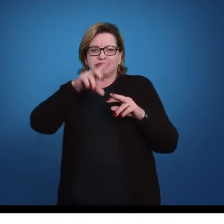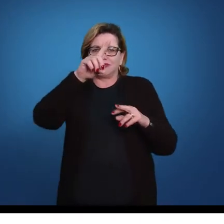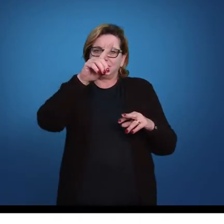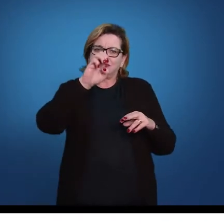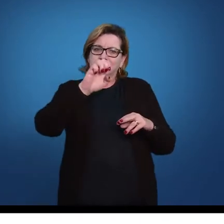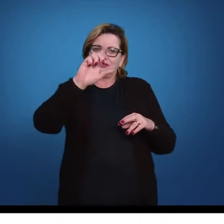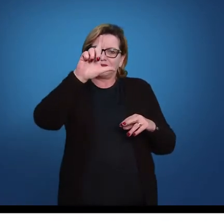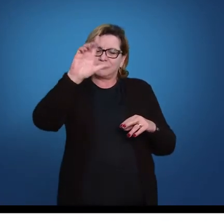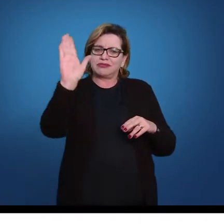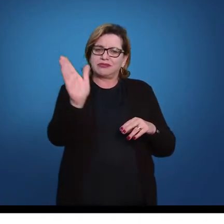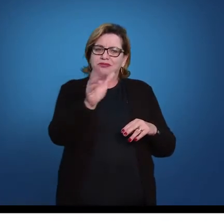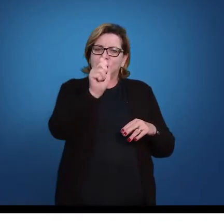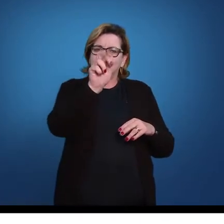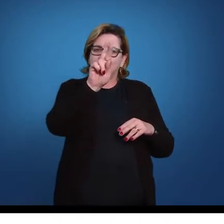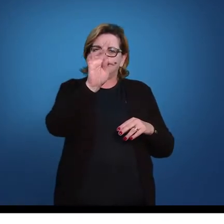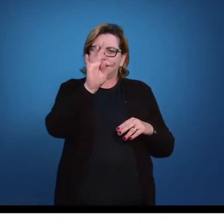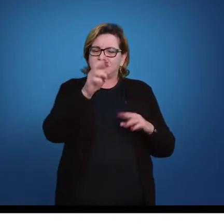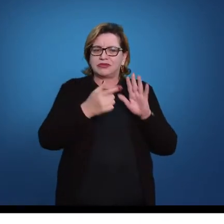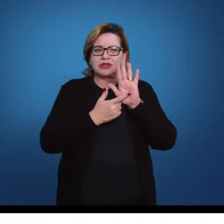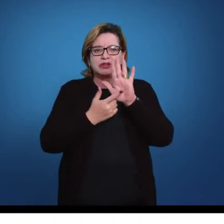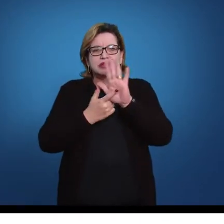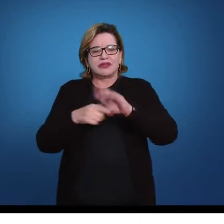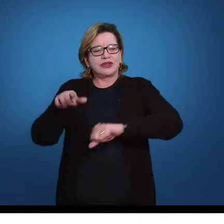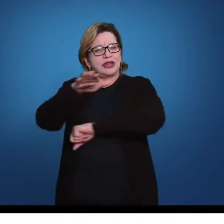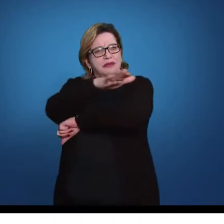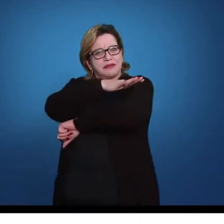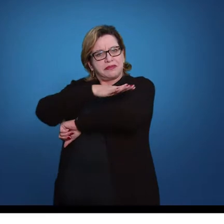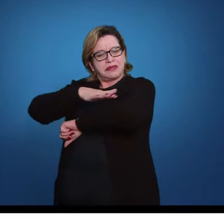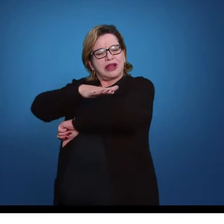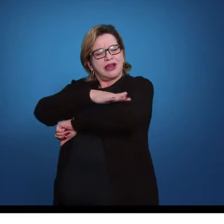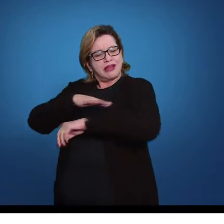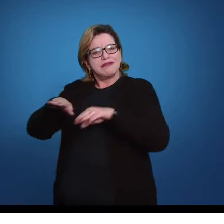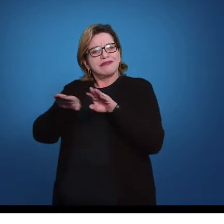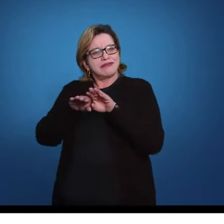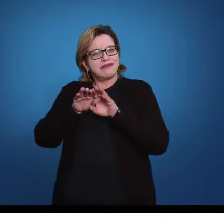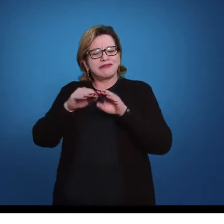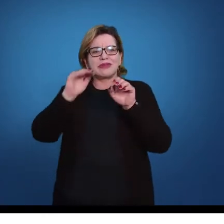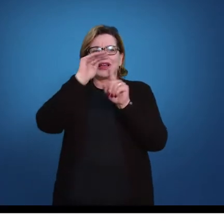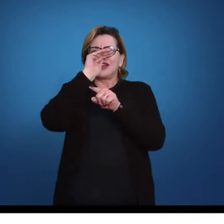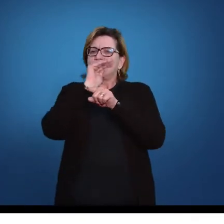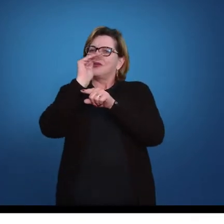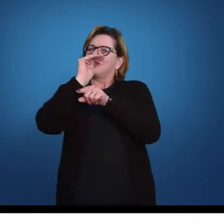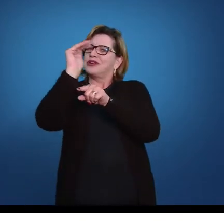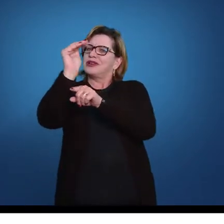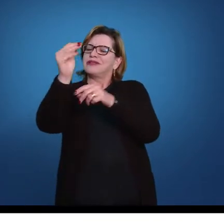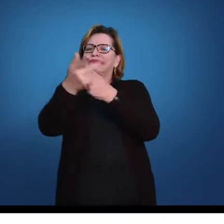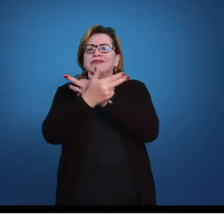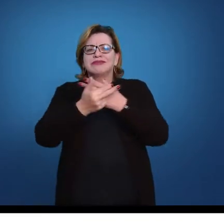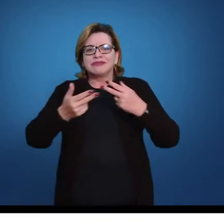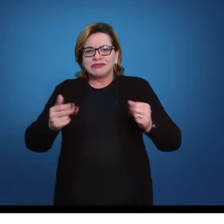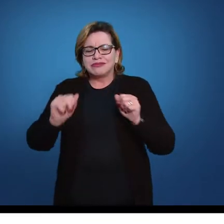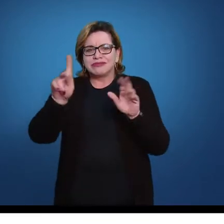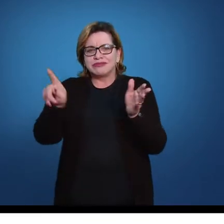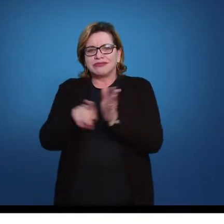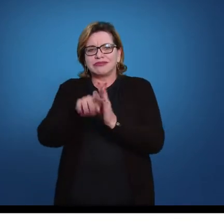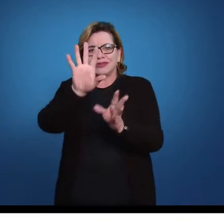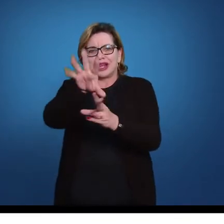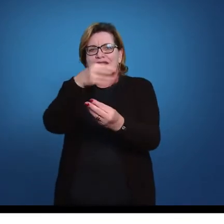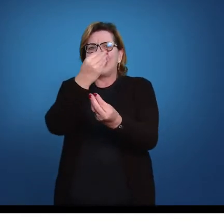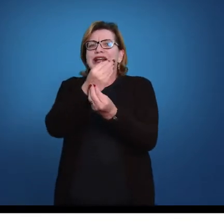apresentava principalmente em praças e feiras e é caracterizada como a arte do